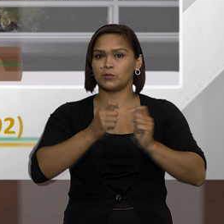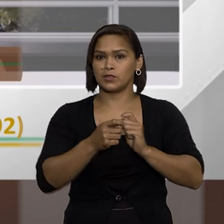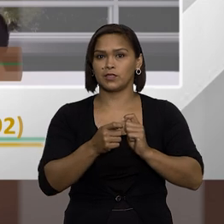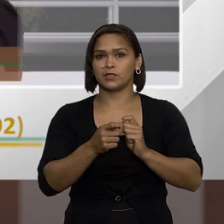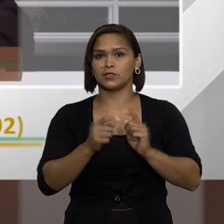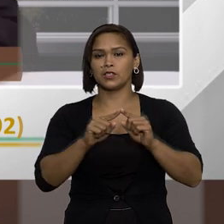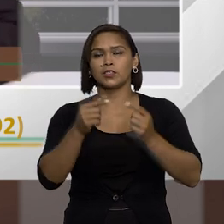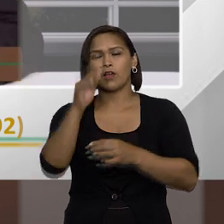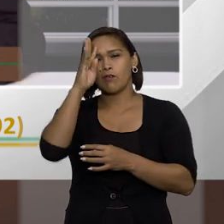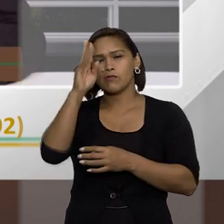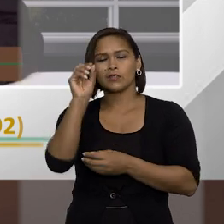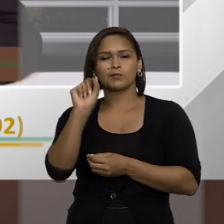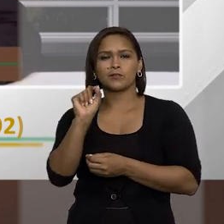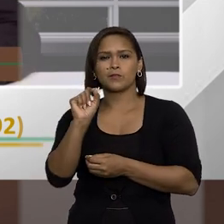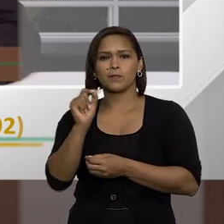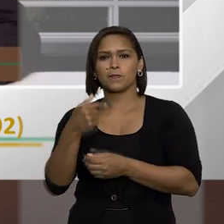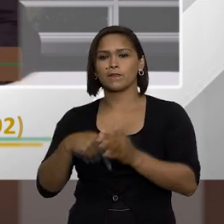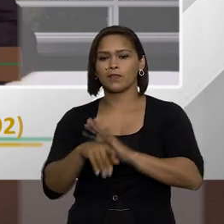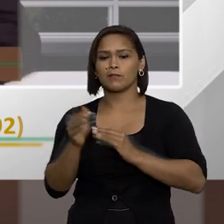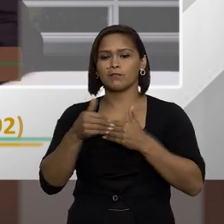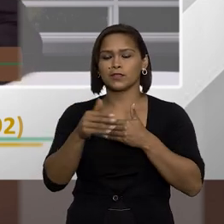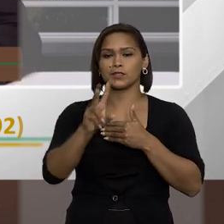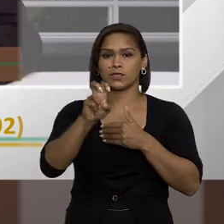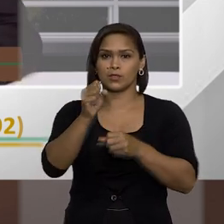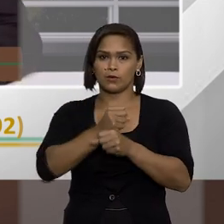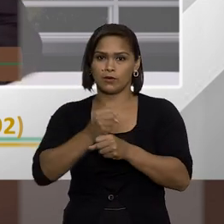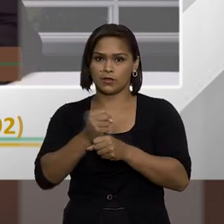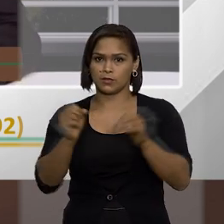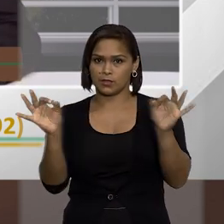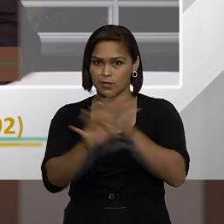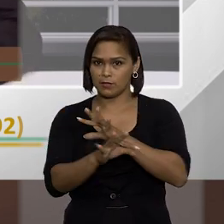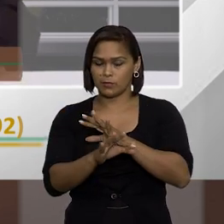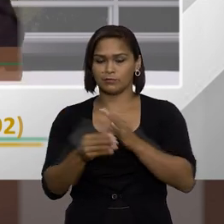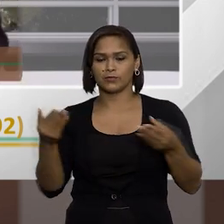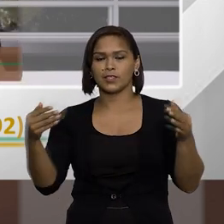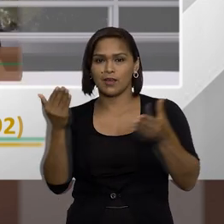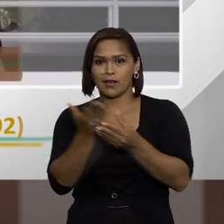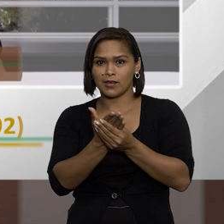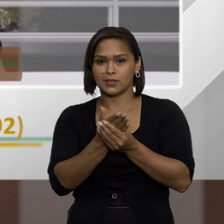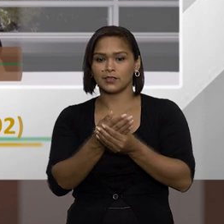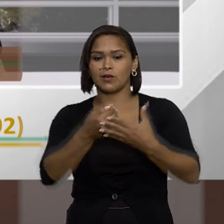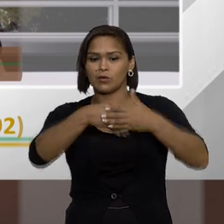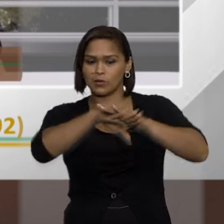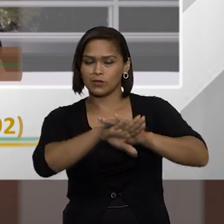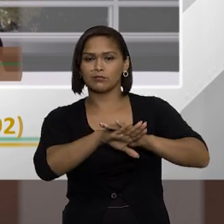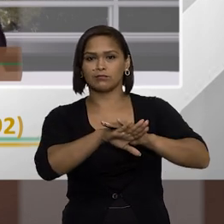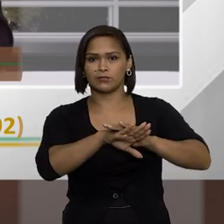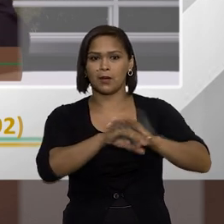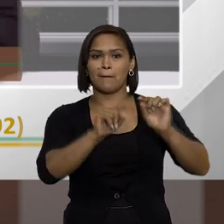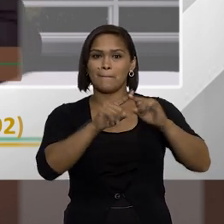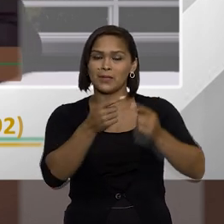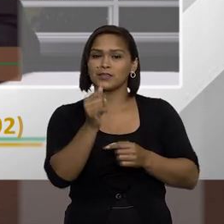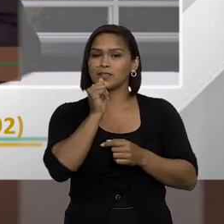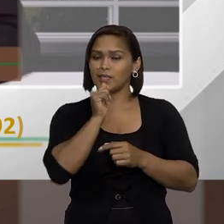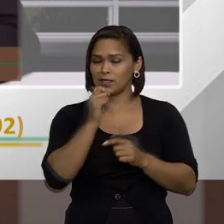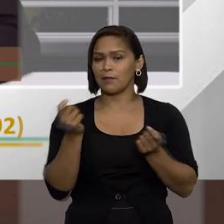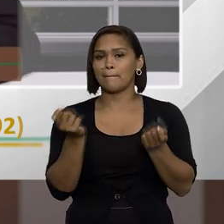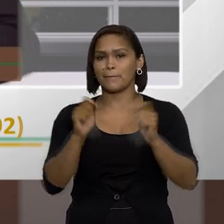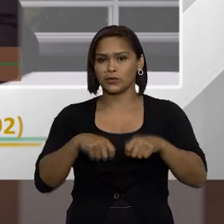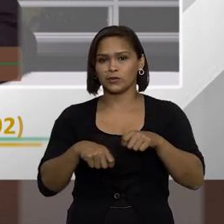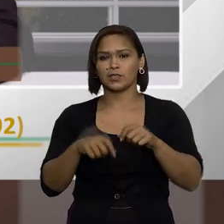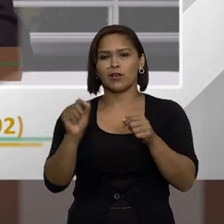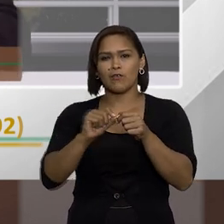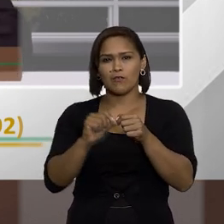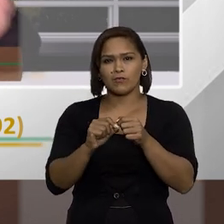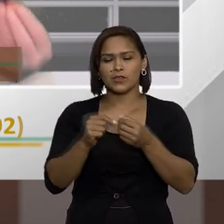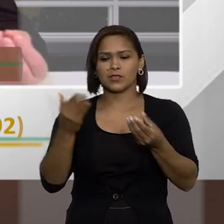improbidade então vamos imaginar que passaram cinco anos a ação de improbidade prescreveu mas ainda é possível